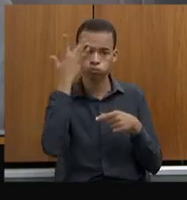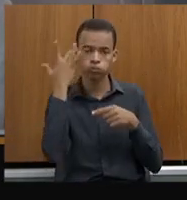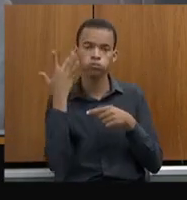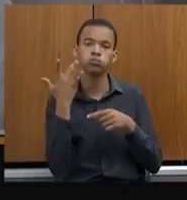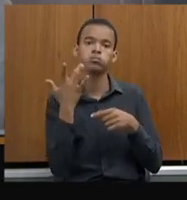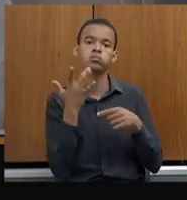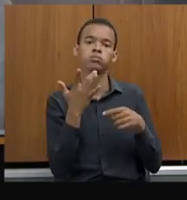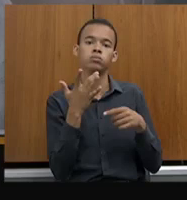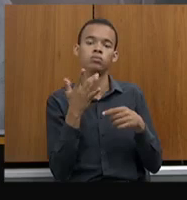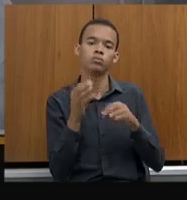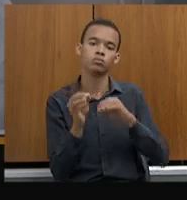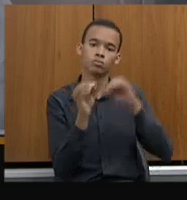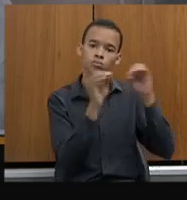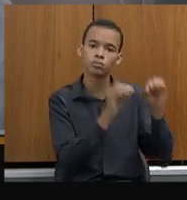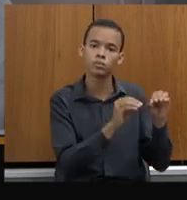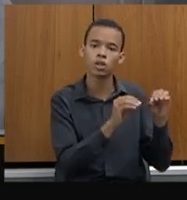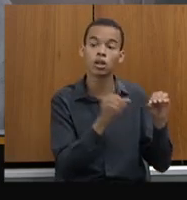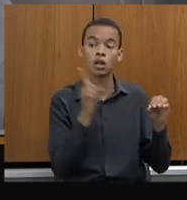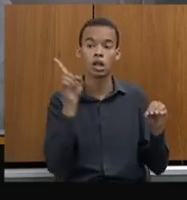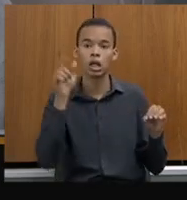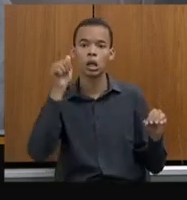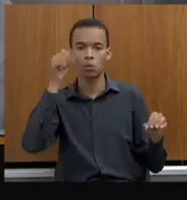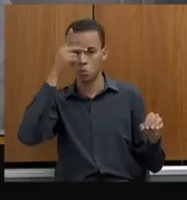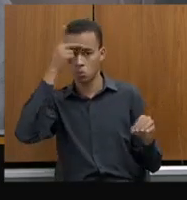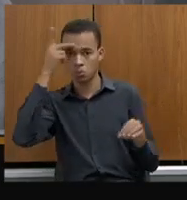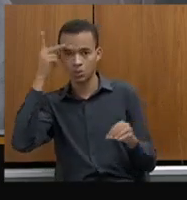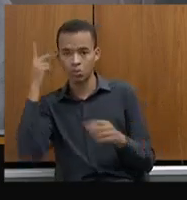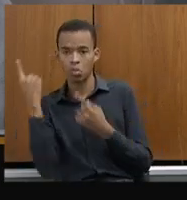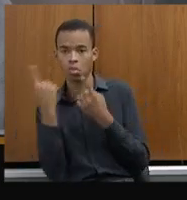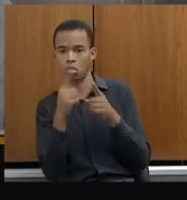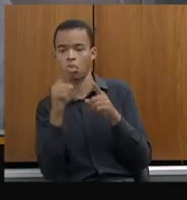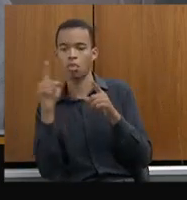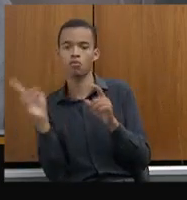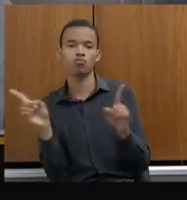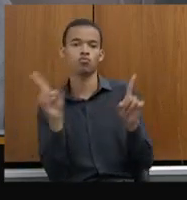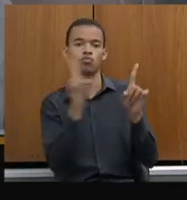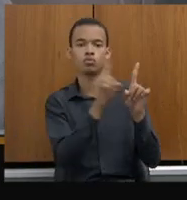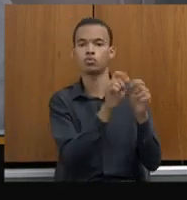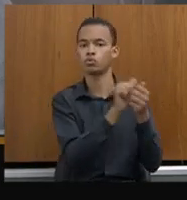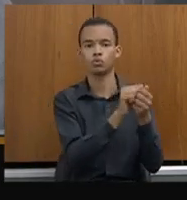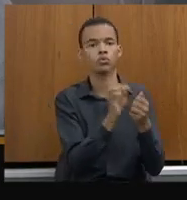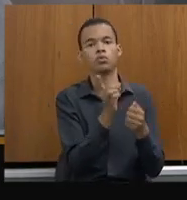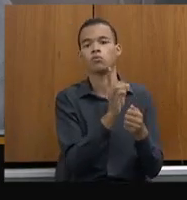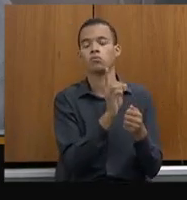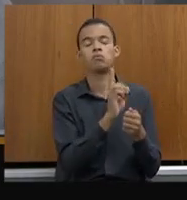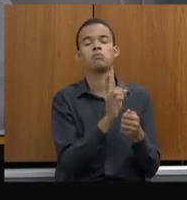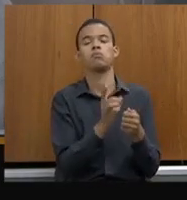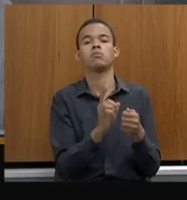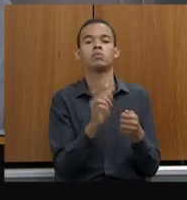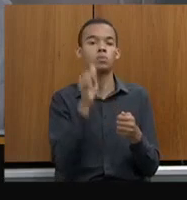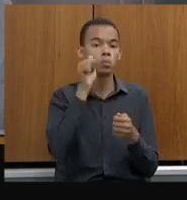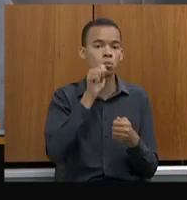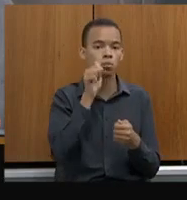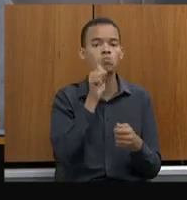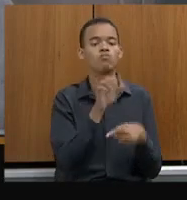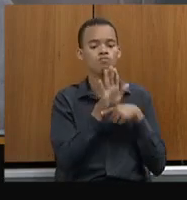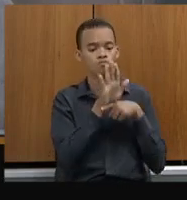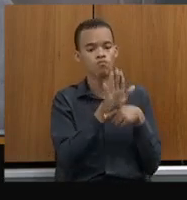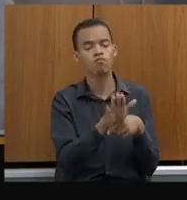lá não vai o agressor, não existe oitiva de agressor ali, existe acolhimento da mulher, nós temos